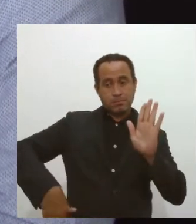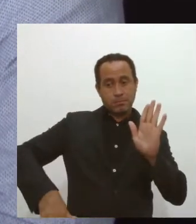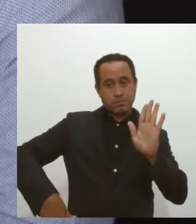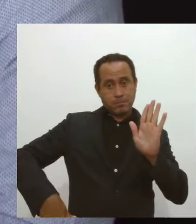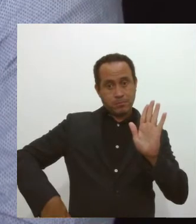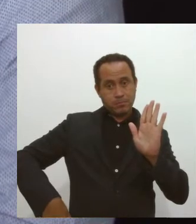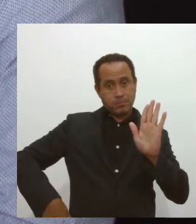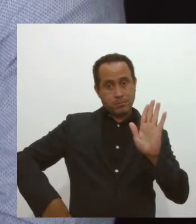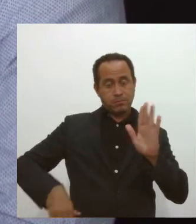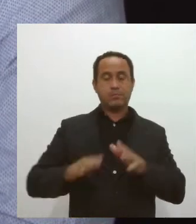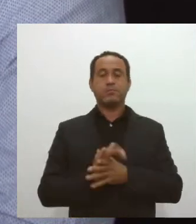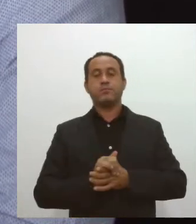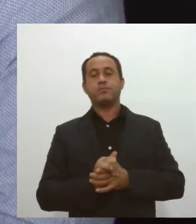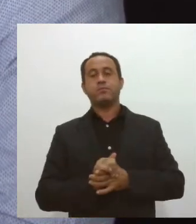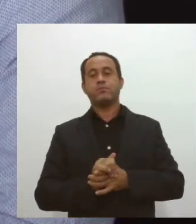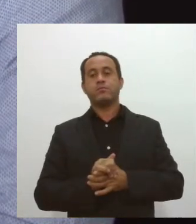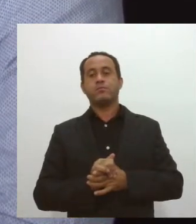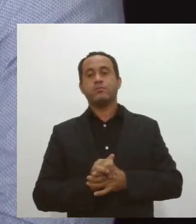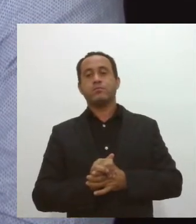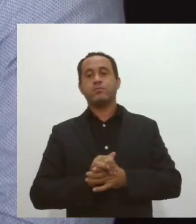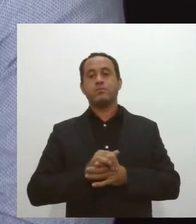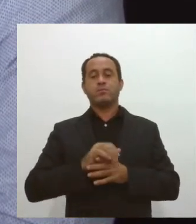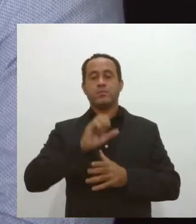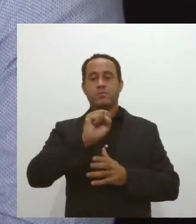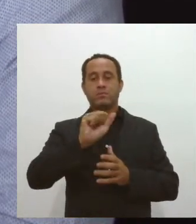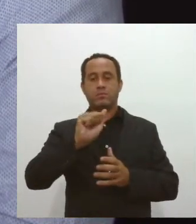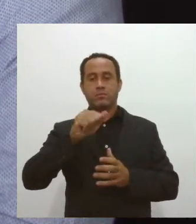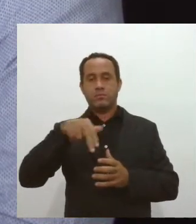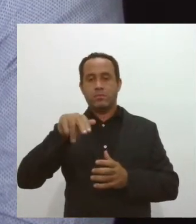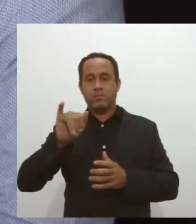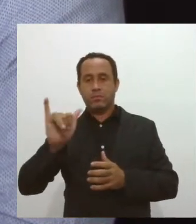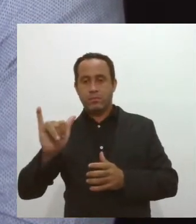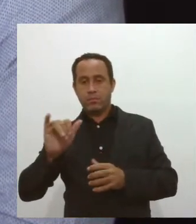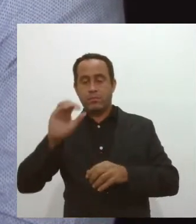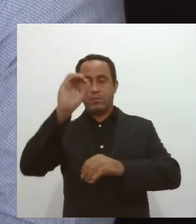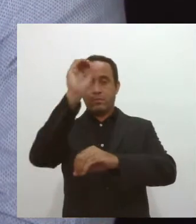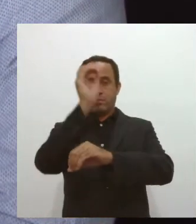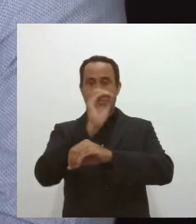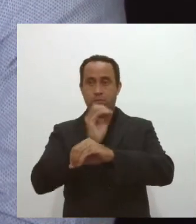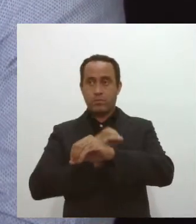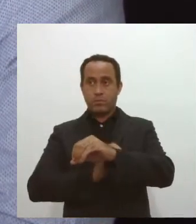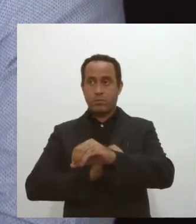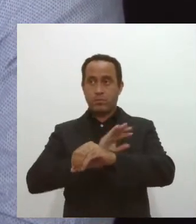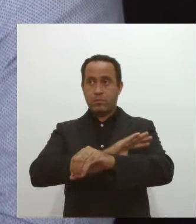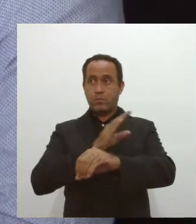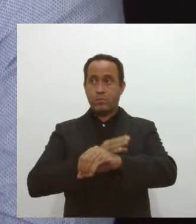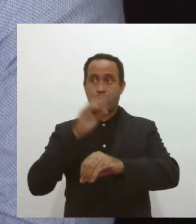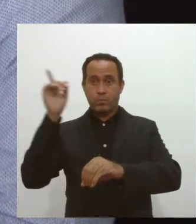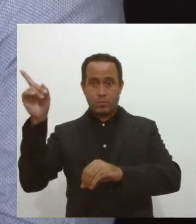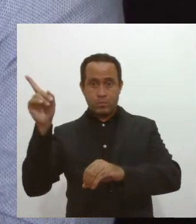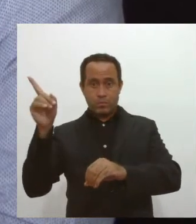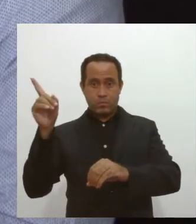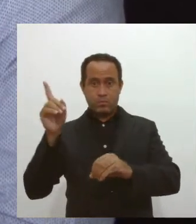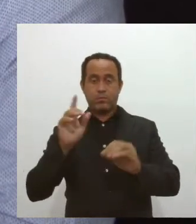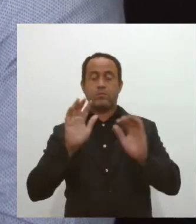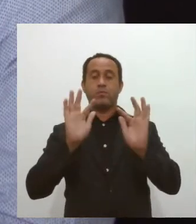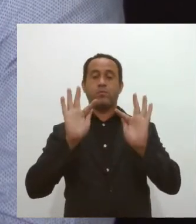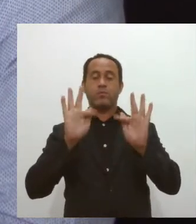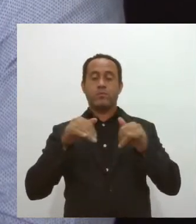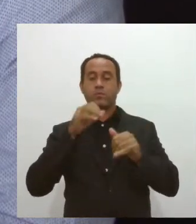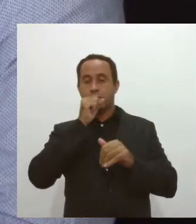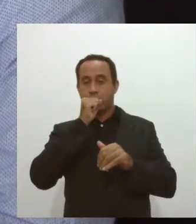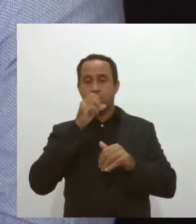desde Sarney até Orla Por do Sol. Ao total, no final de semana,